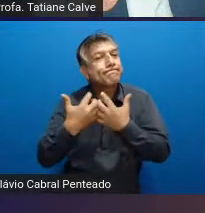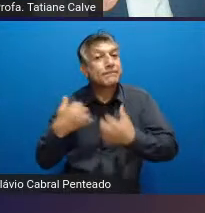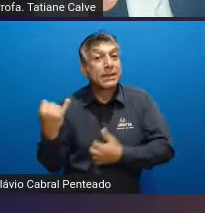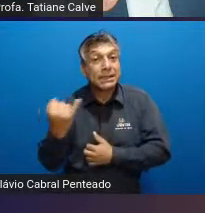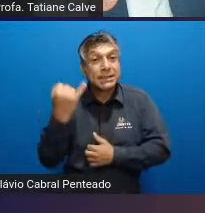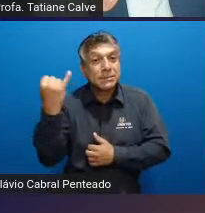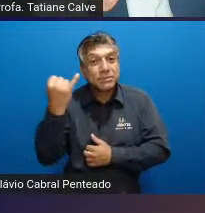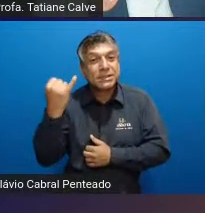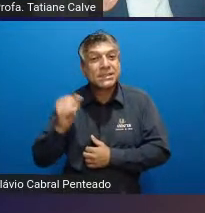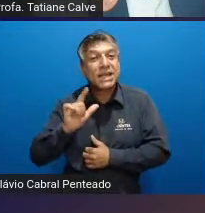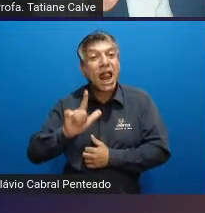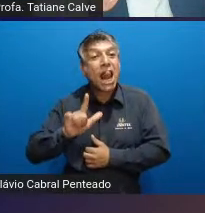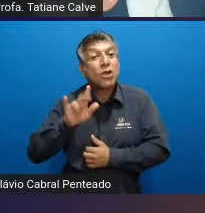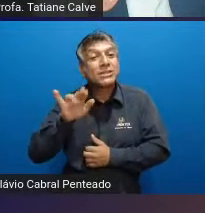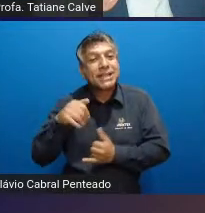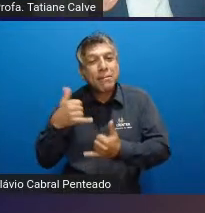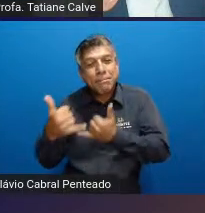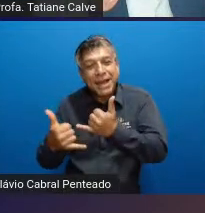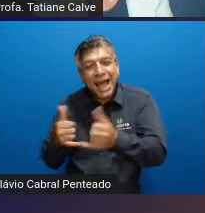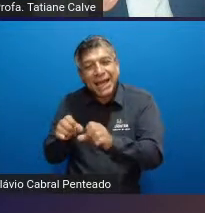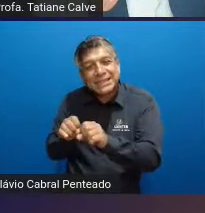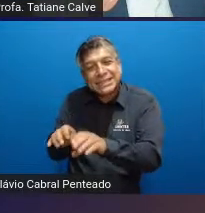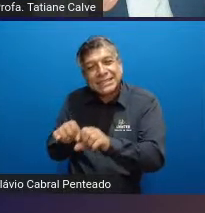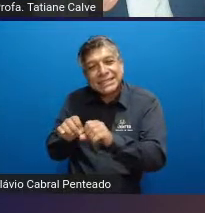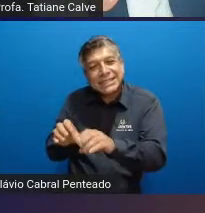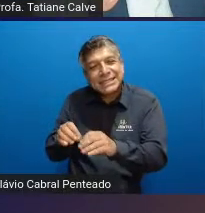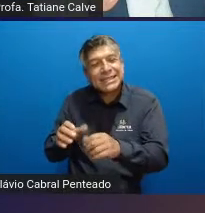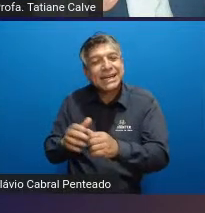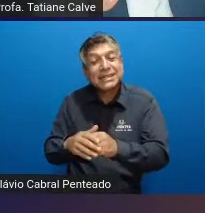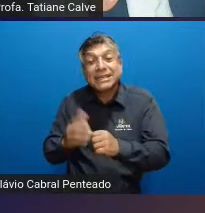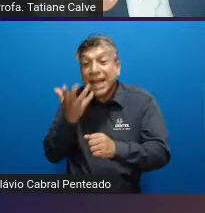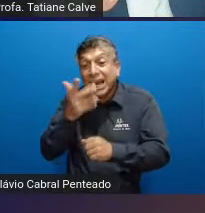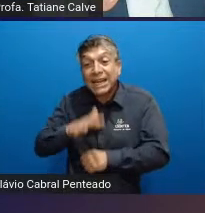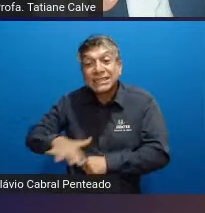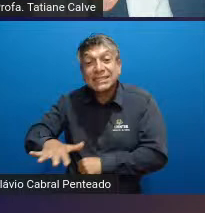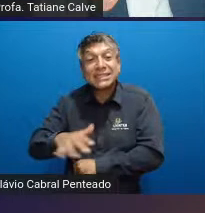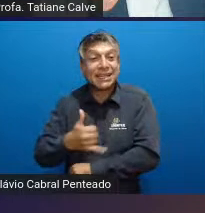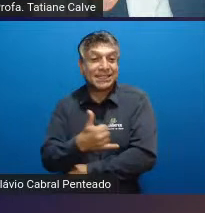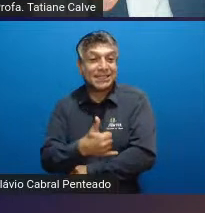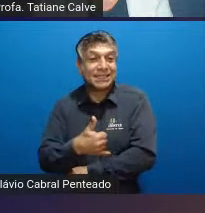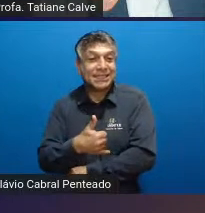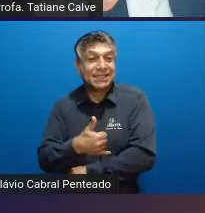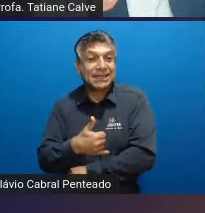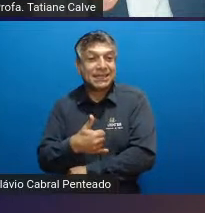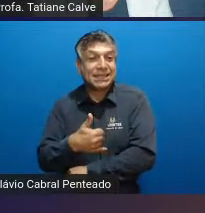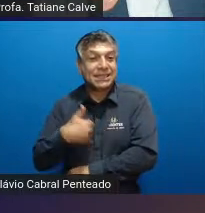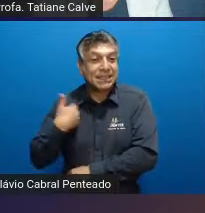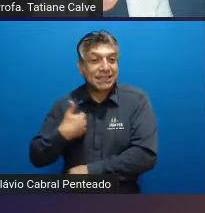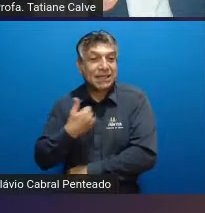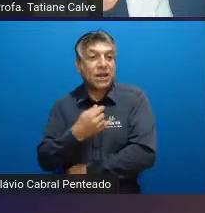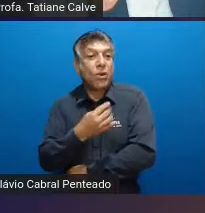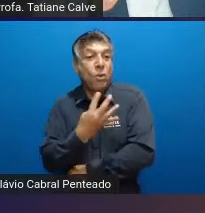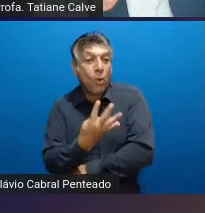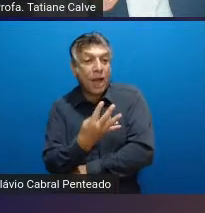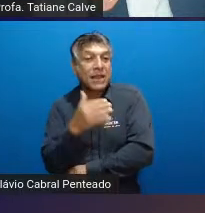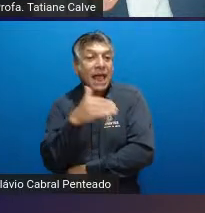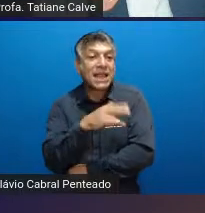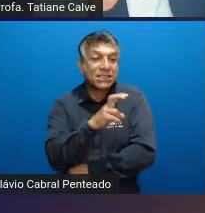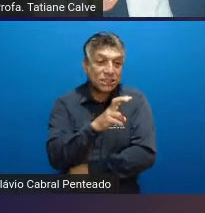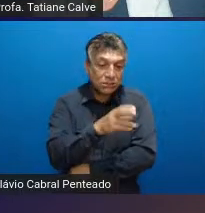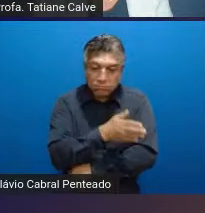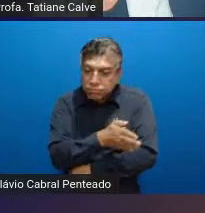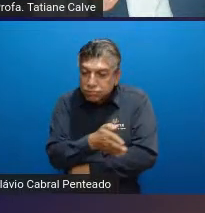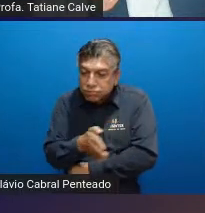lúdicidade no ensino do balé clássico na faixa etária específica de 4 a 5 anos de idade tá